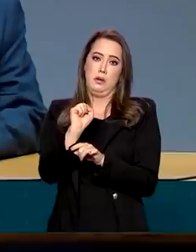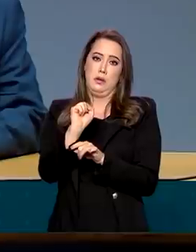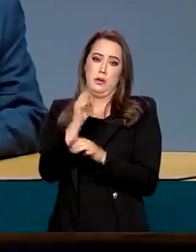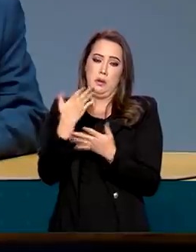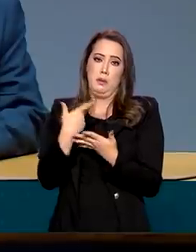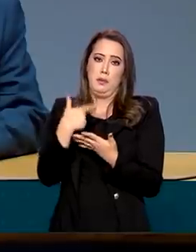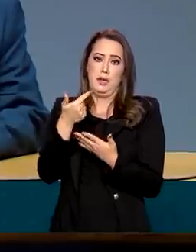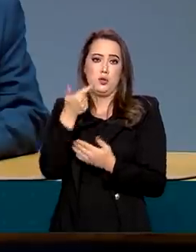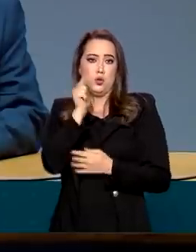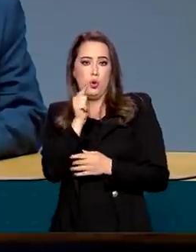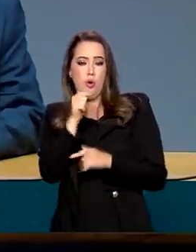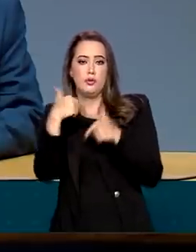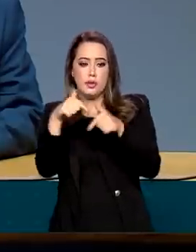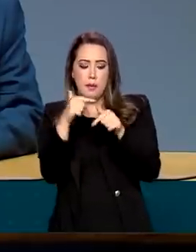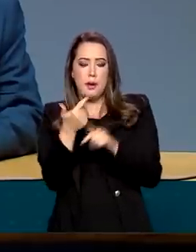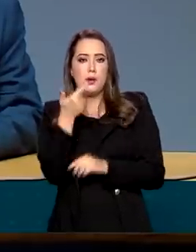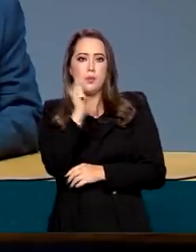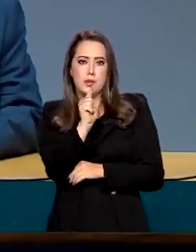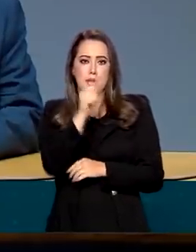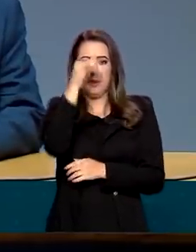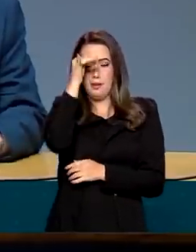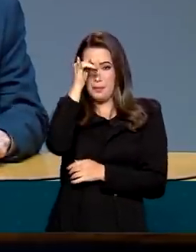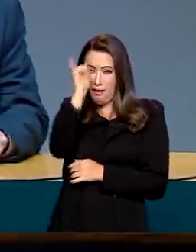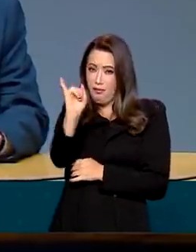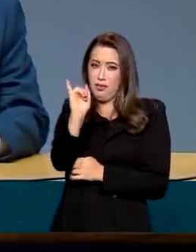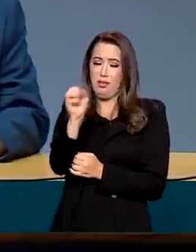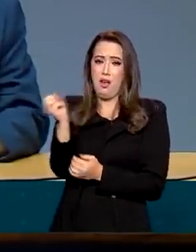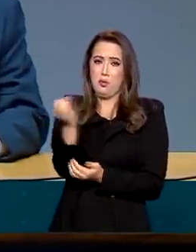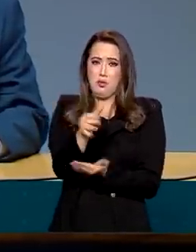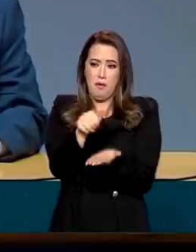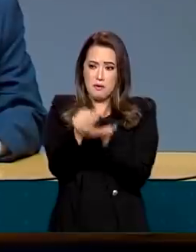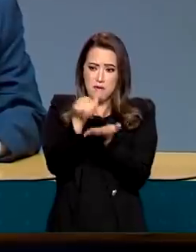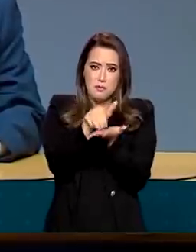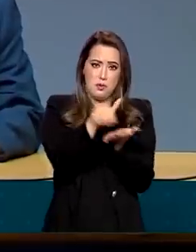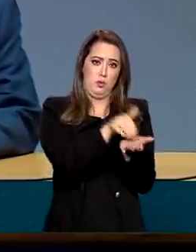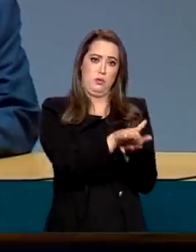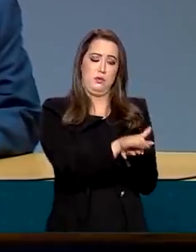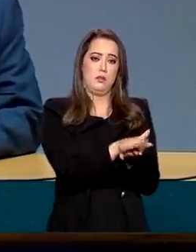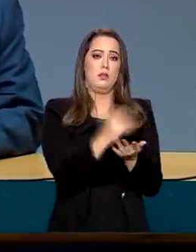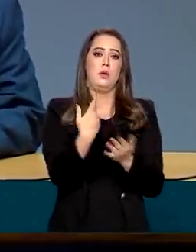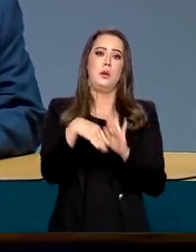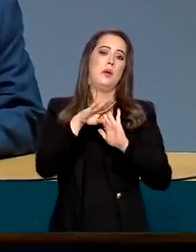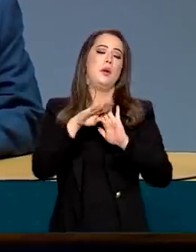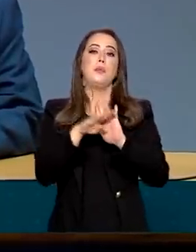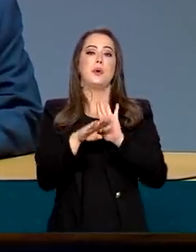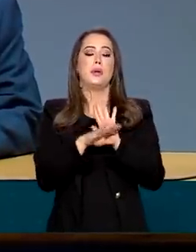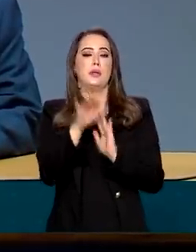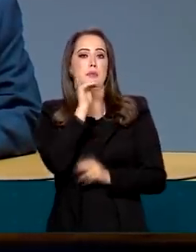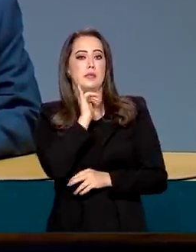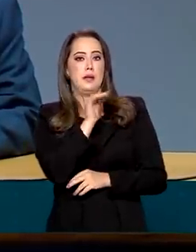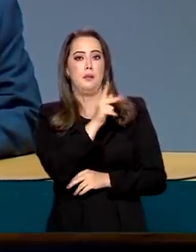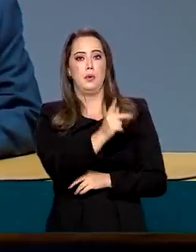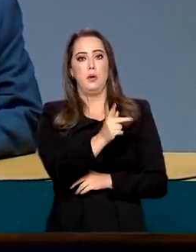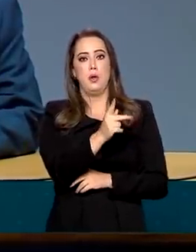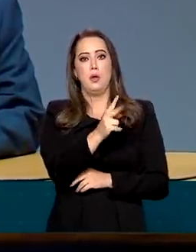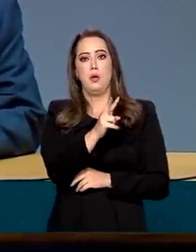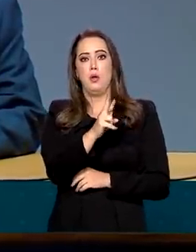evitar que novos empregos fossem destruídos. Com os programas conhecidos como Pronamp e BEM.